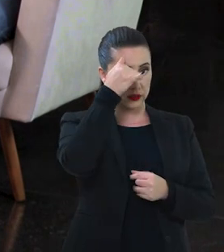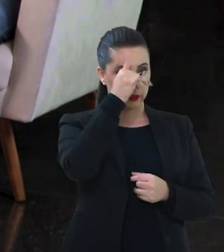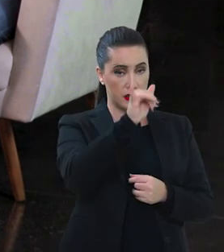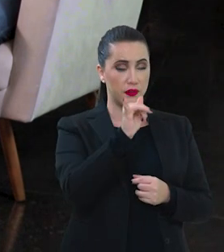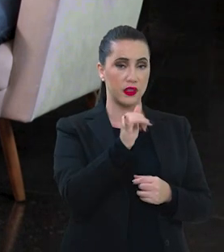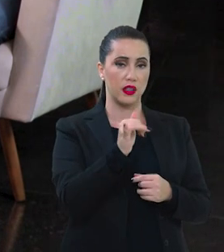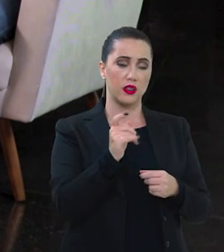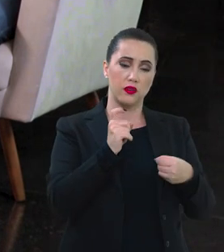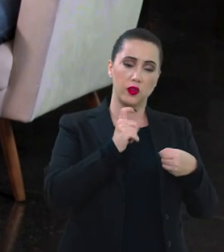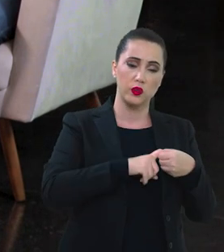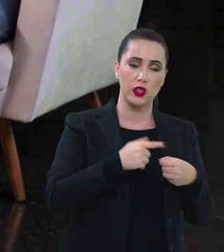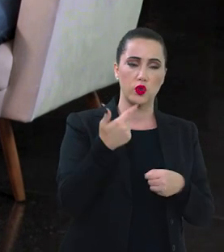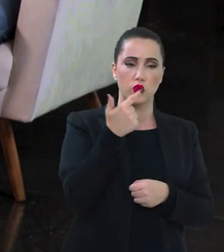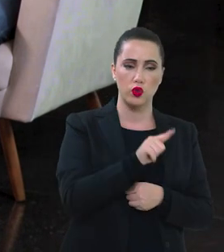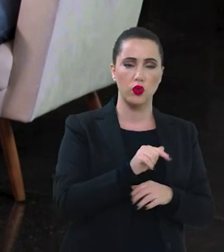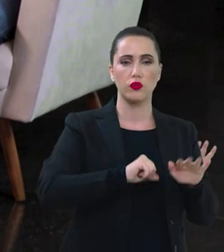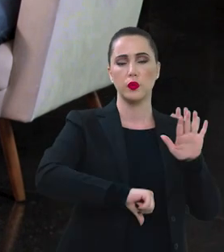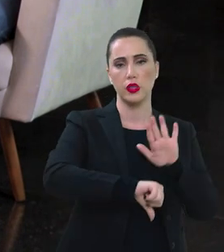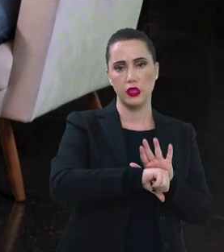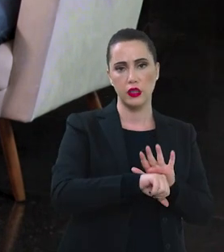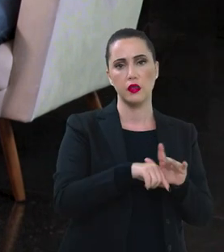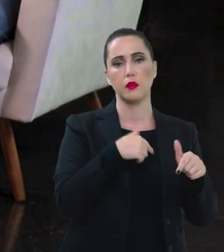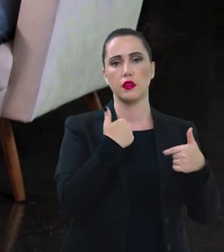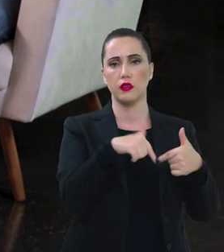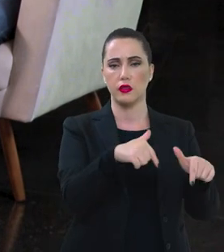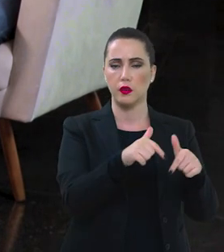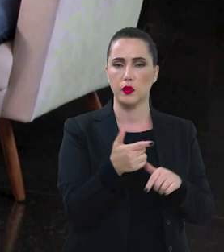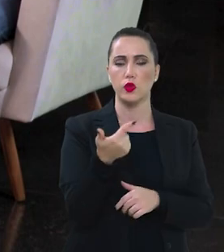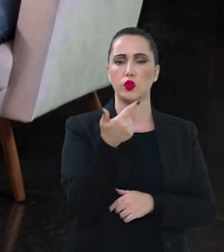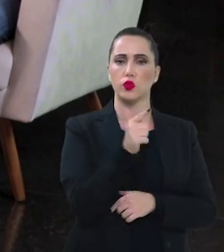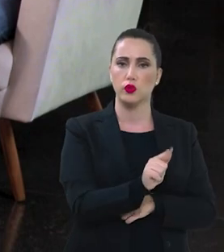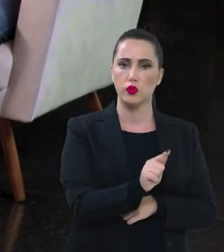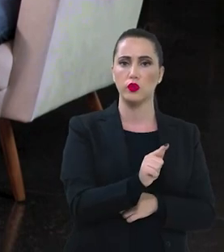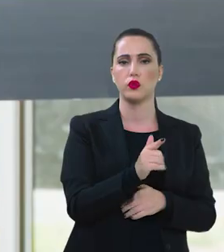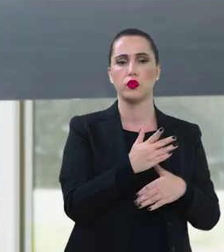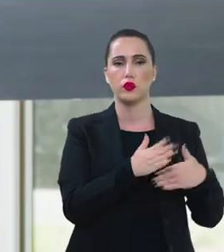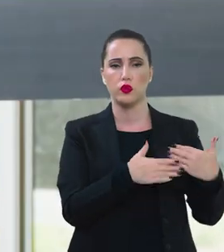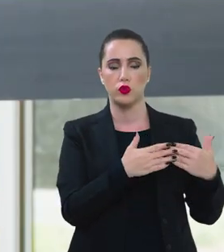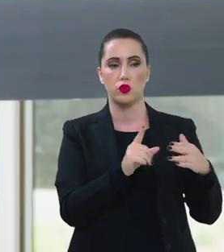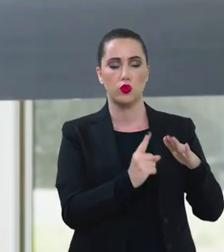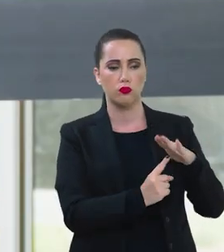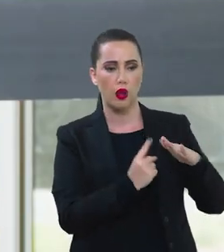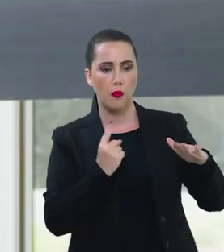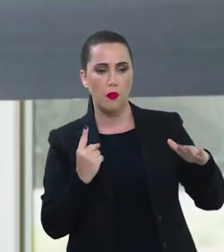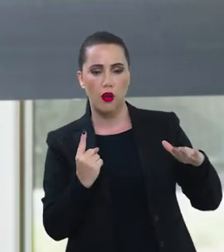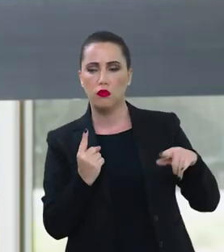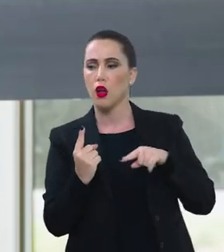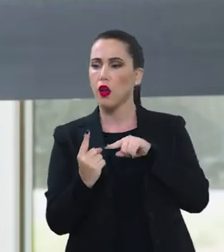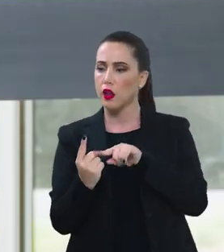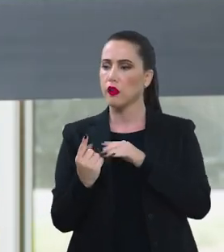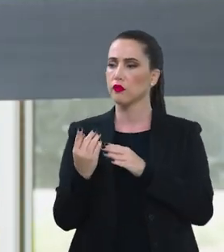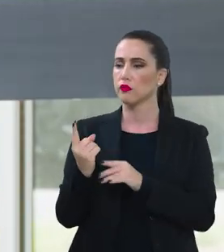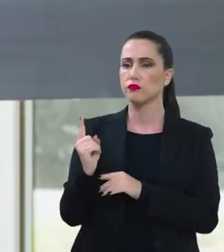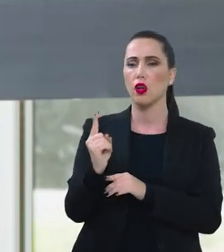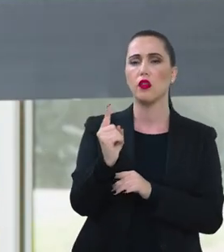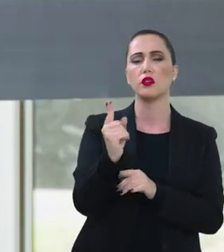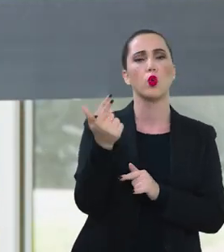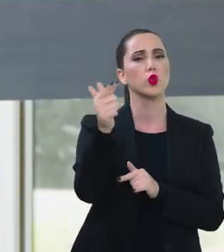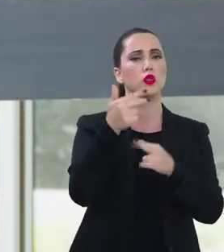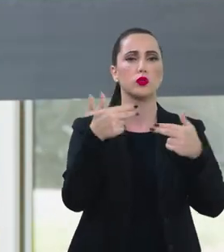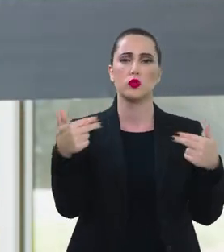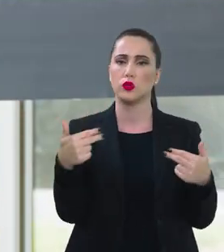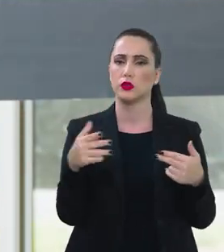combate à reincidência e iniciar um processo de desencarceramento e de encaminhar de fato essas